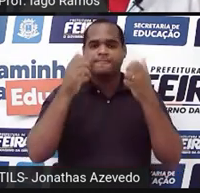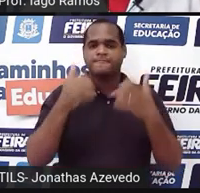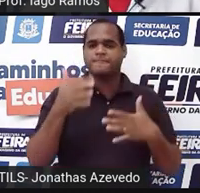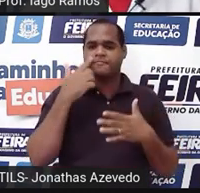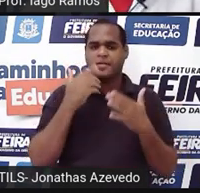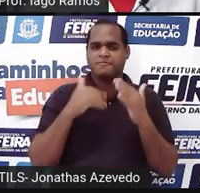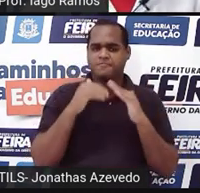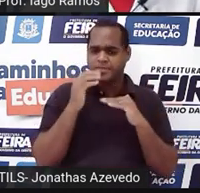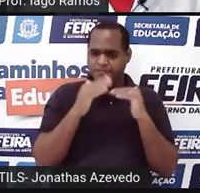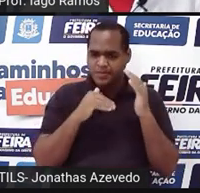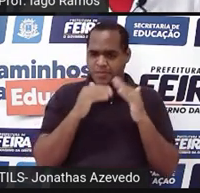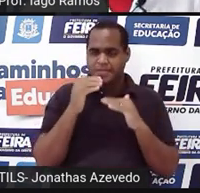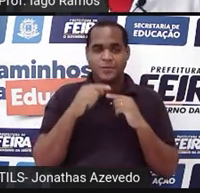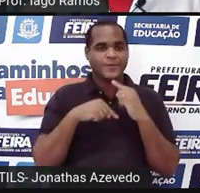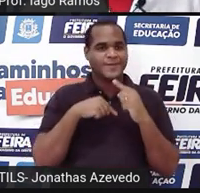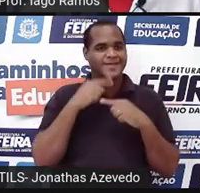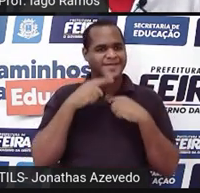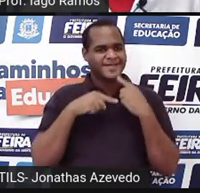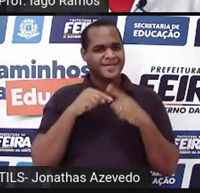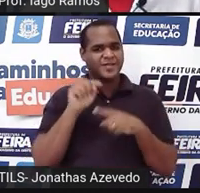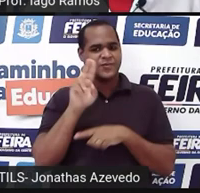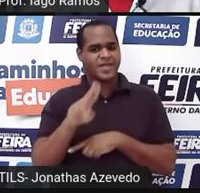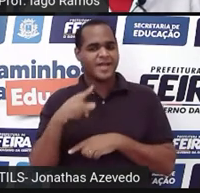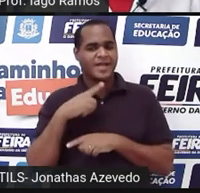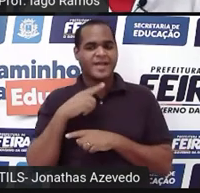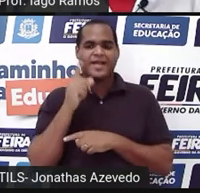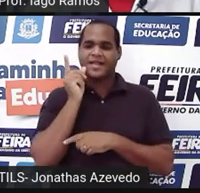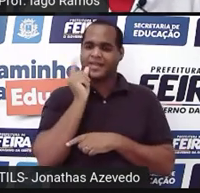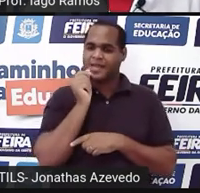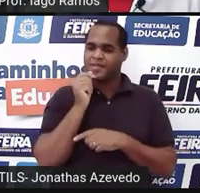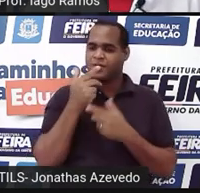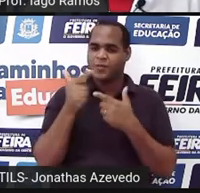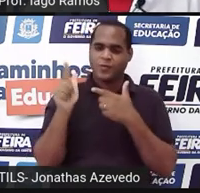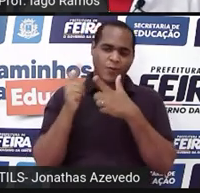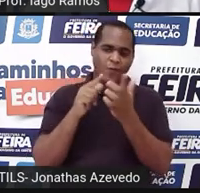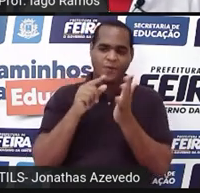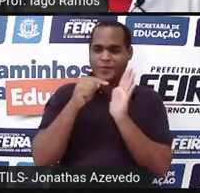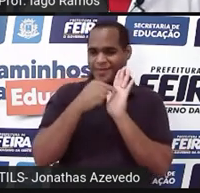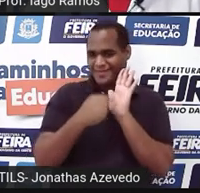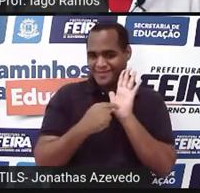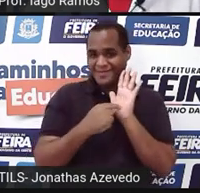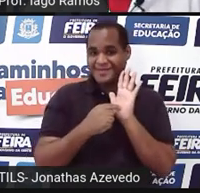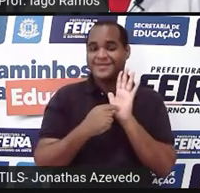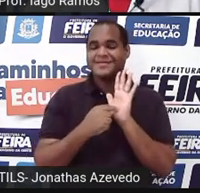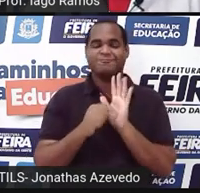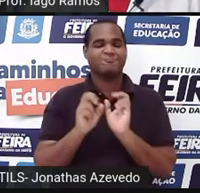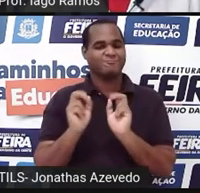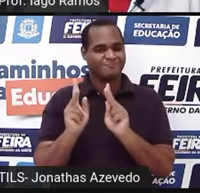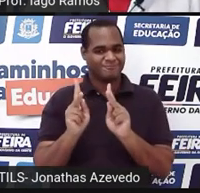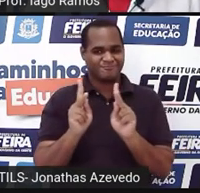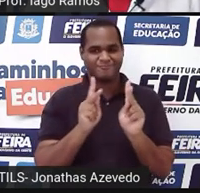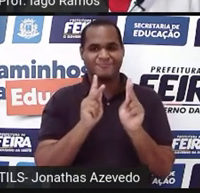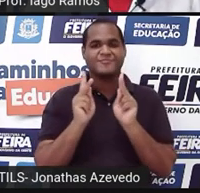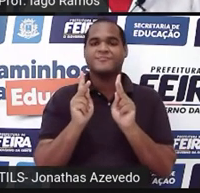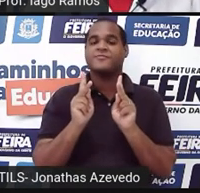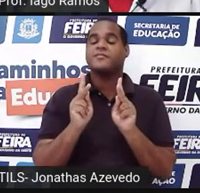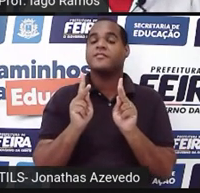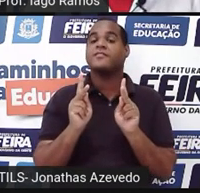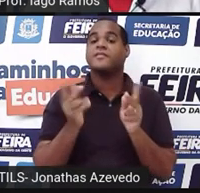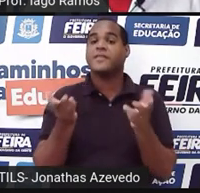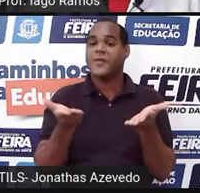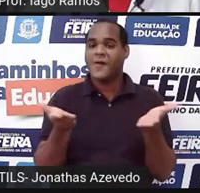coisa que talvez nem queira mais usar papel, lápis ou calculador, tá bom? É isso aí. Bom,